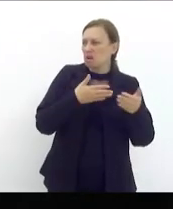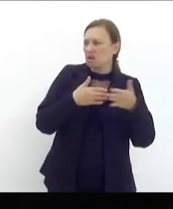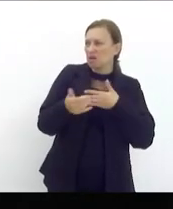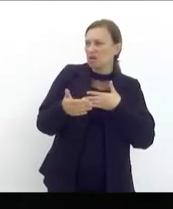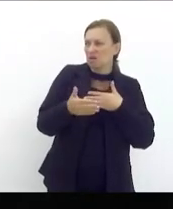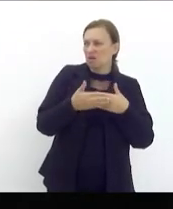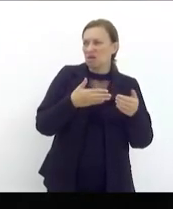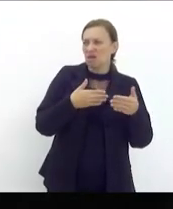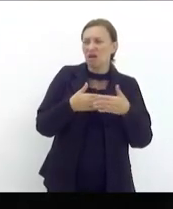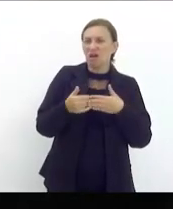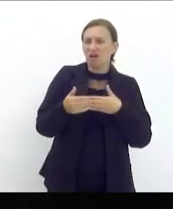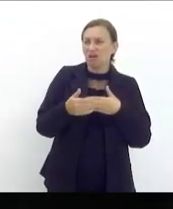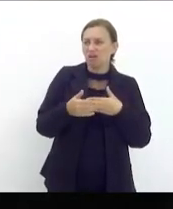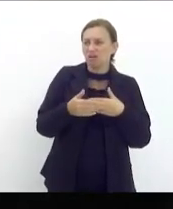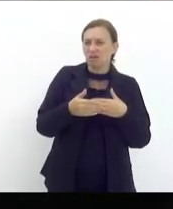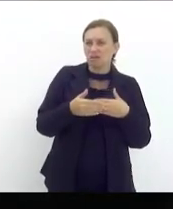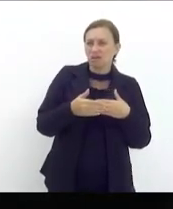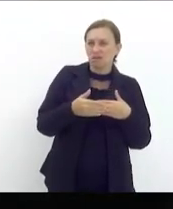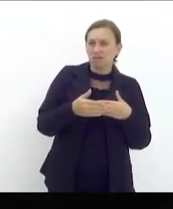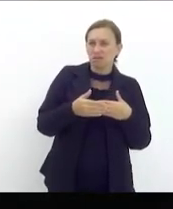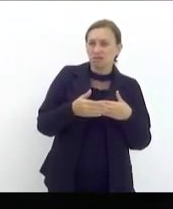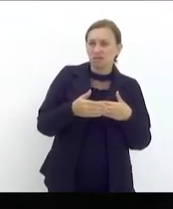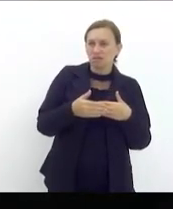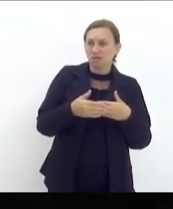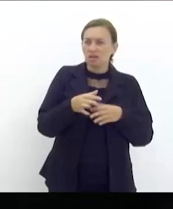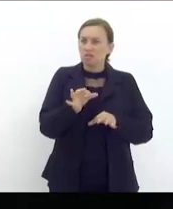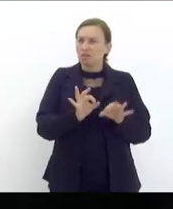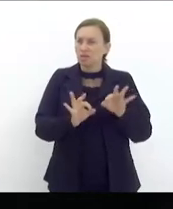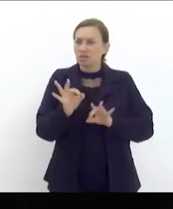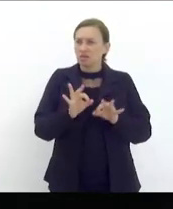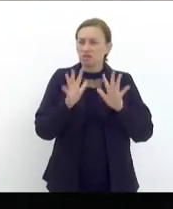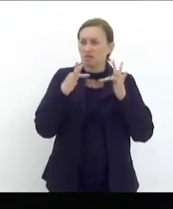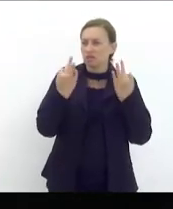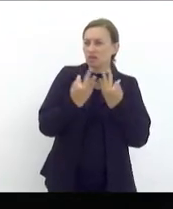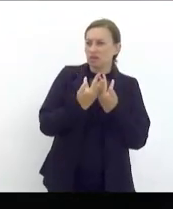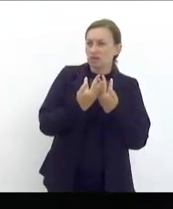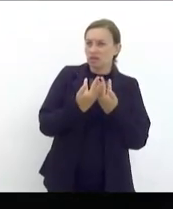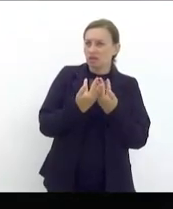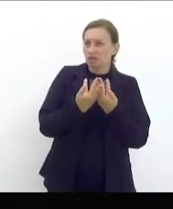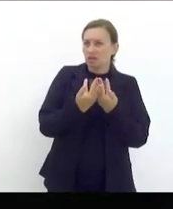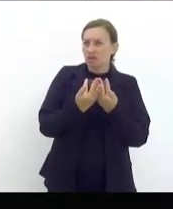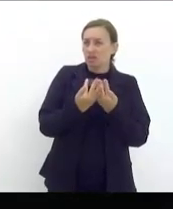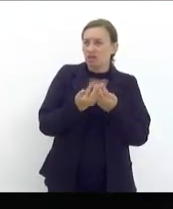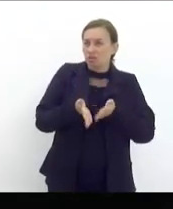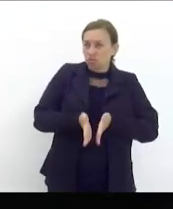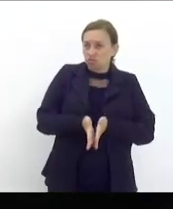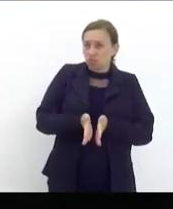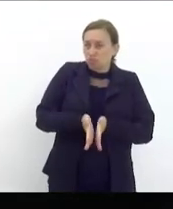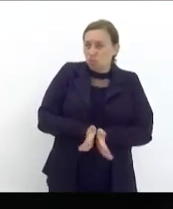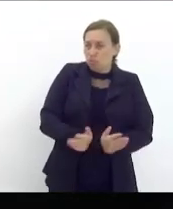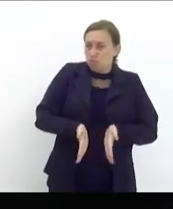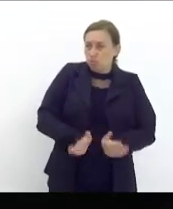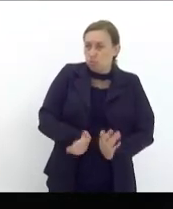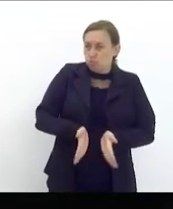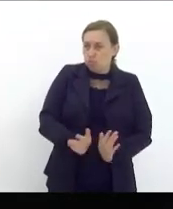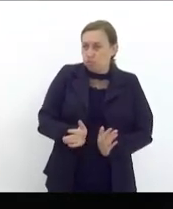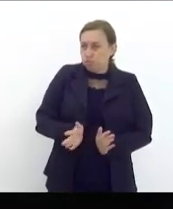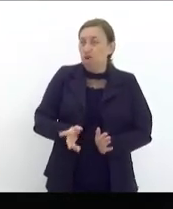início de planejamento familiar, acaba com uma família super grande, muitas vezes esse companheiro